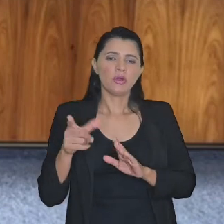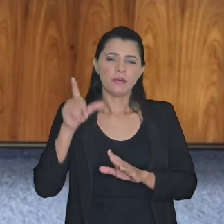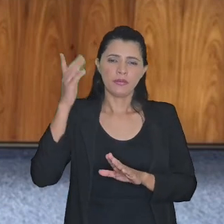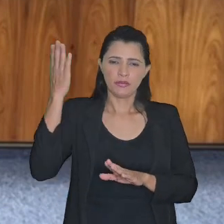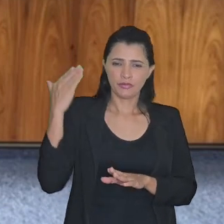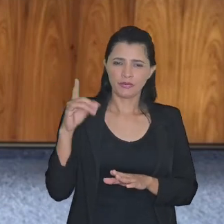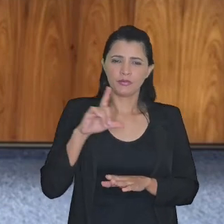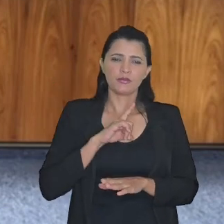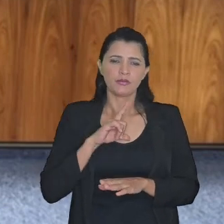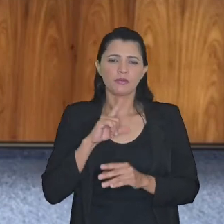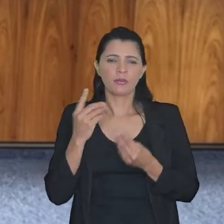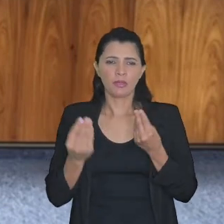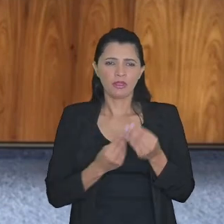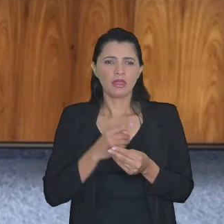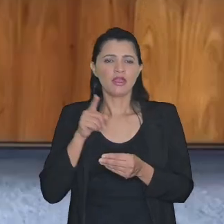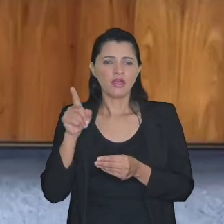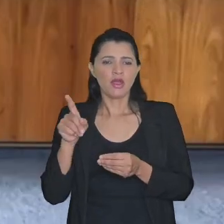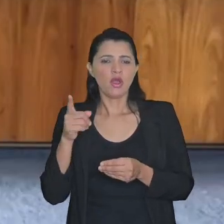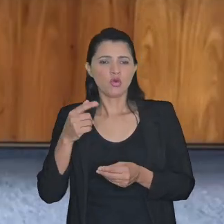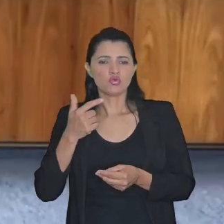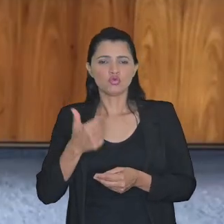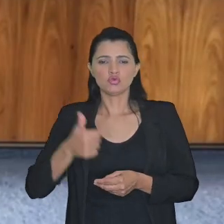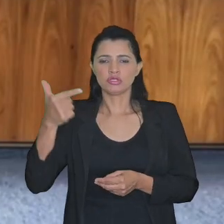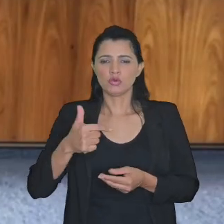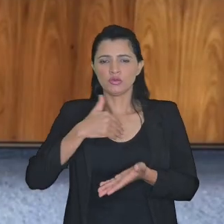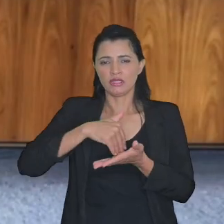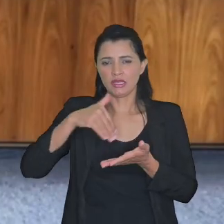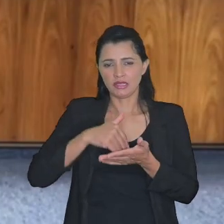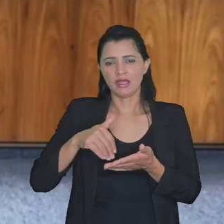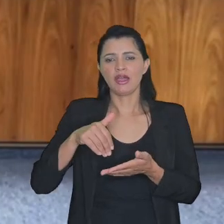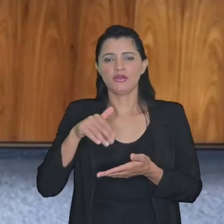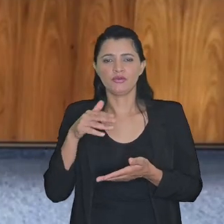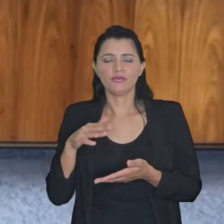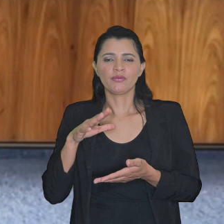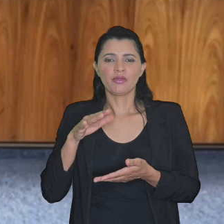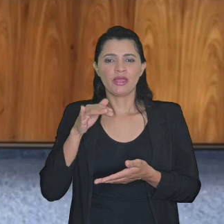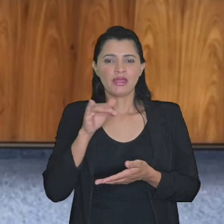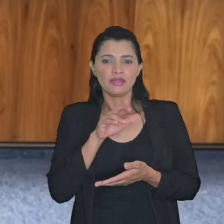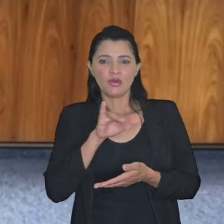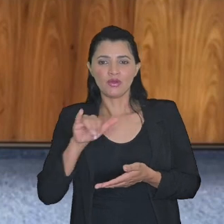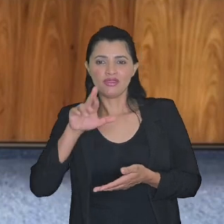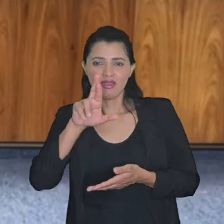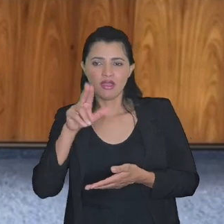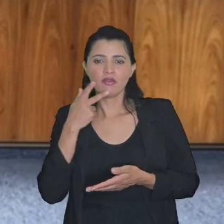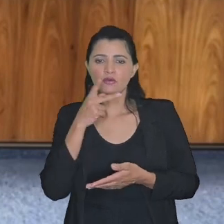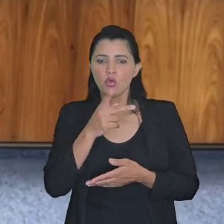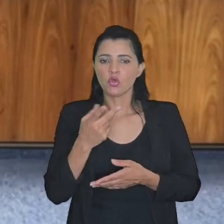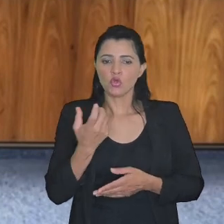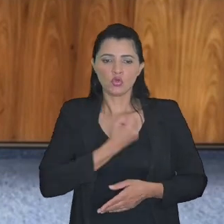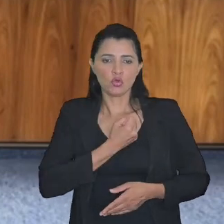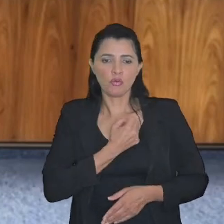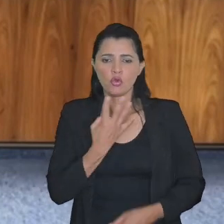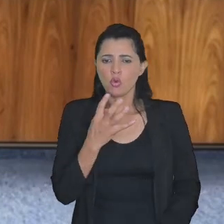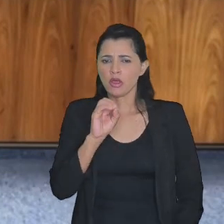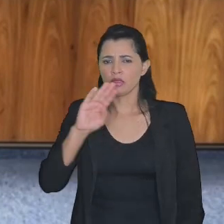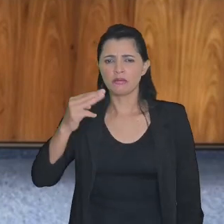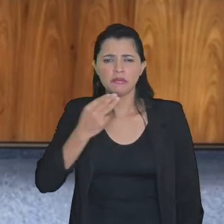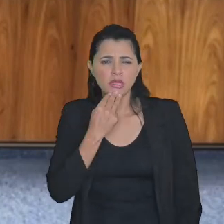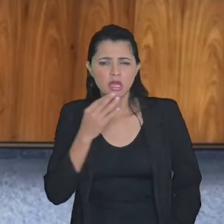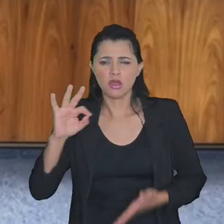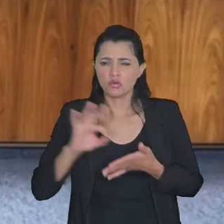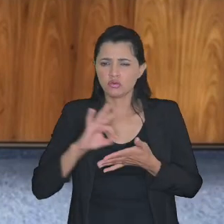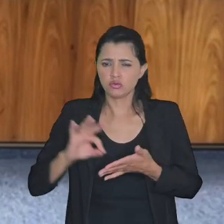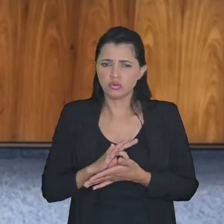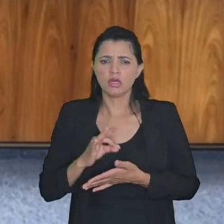com o Monbelli subsecretário da Receita e ele estava dizendo que era um número de 40 milhões de inscrições